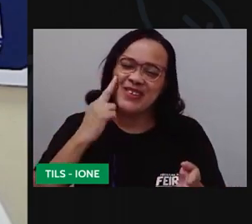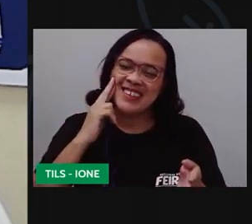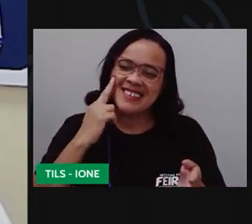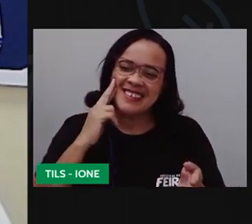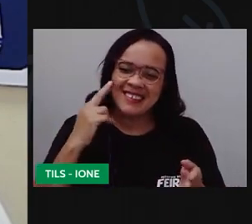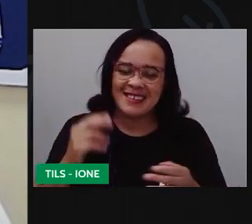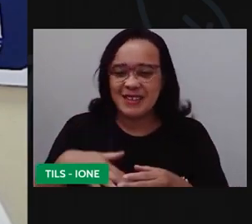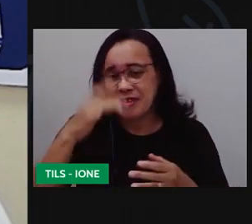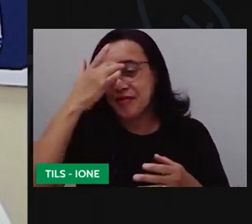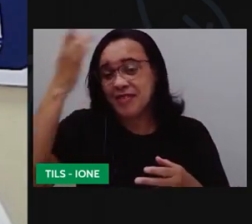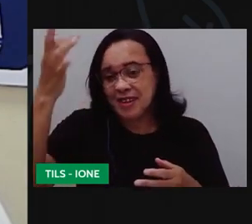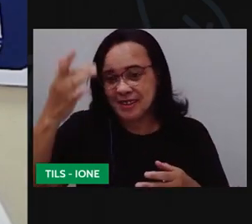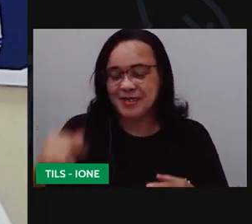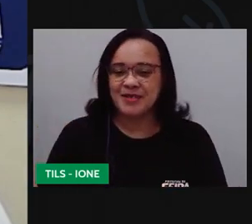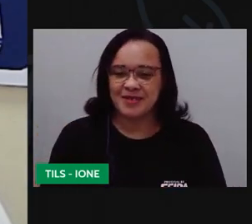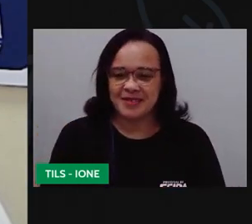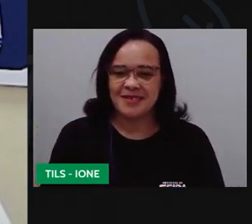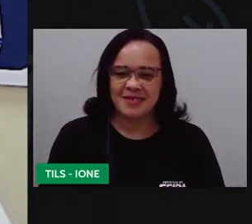fácil ó